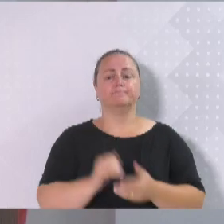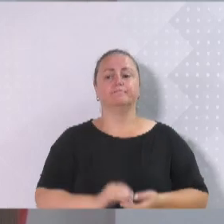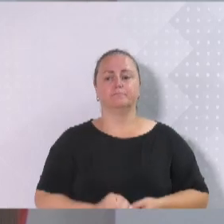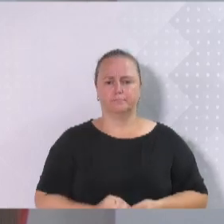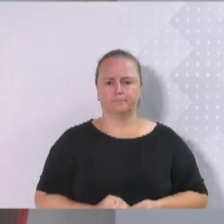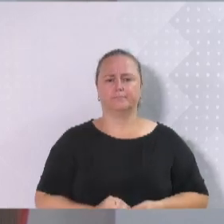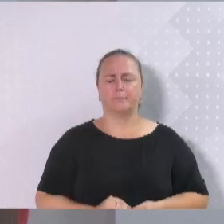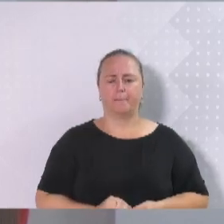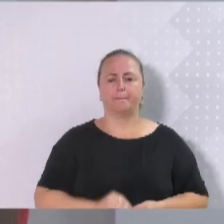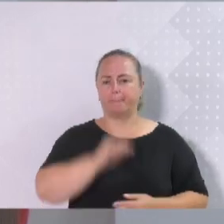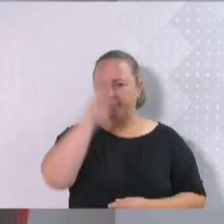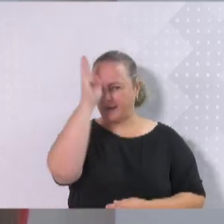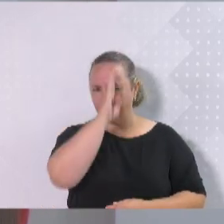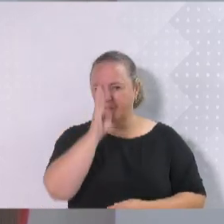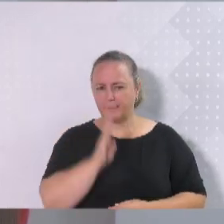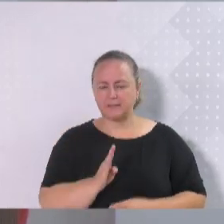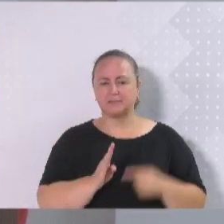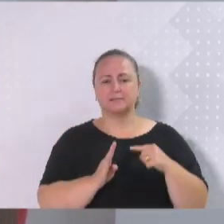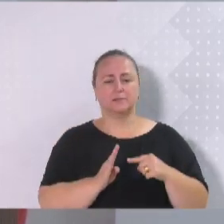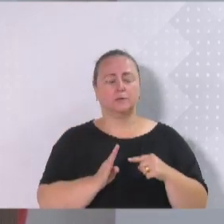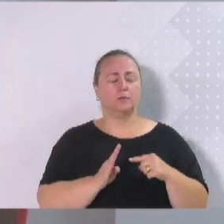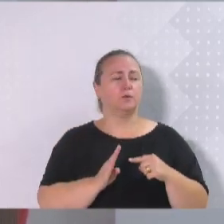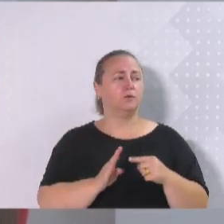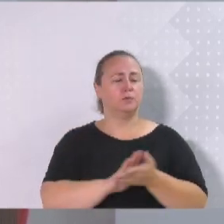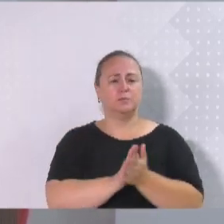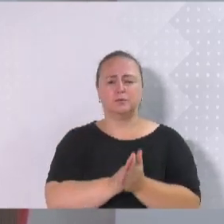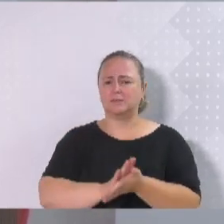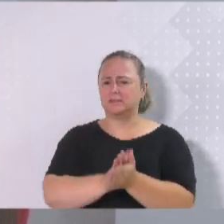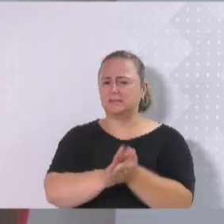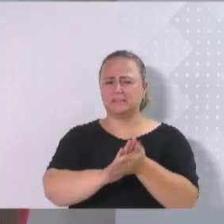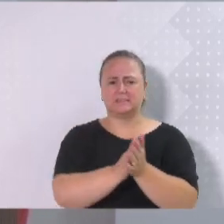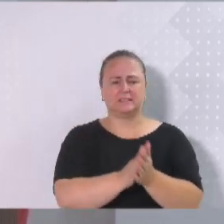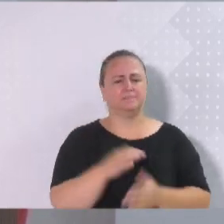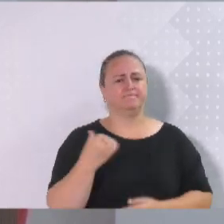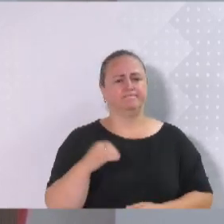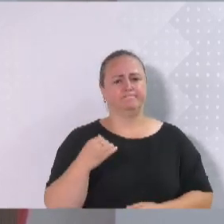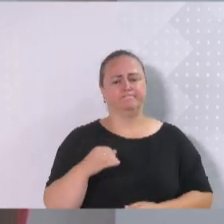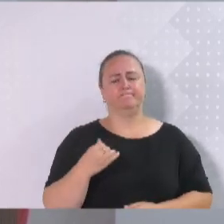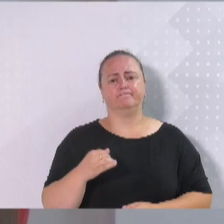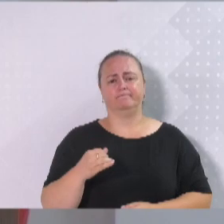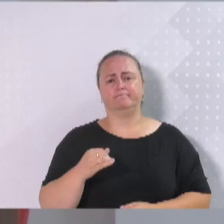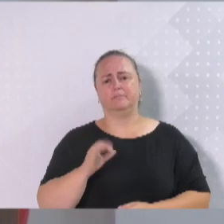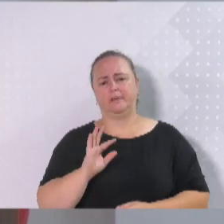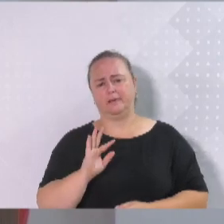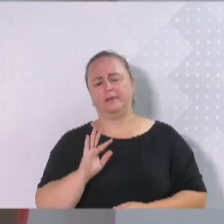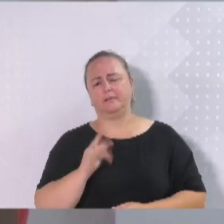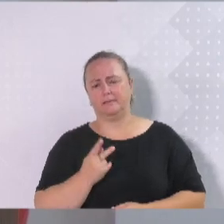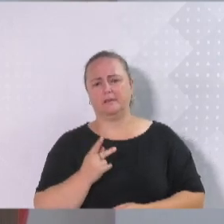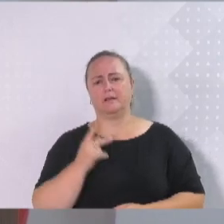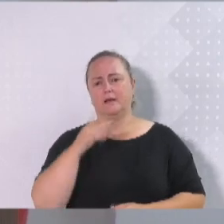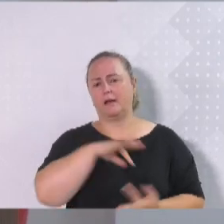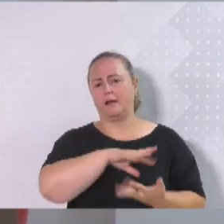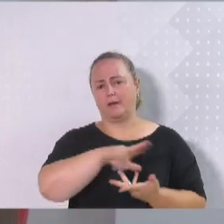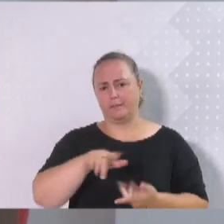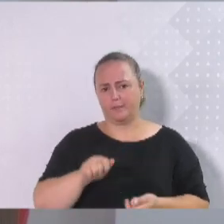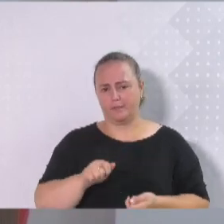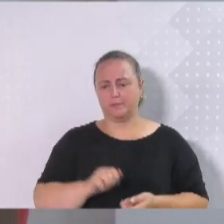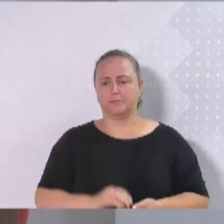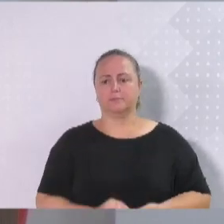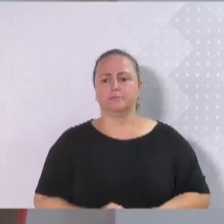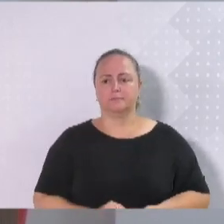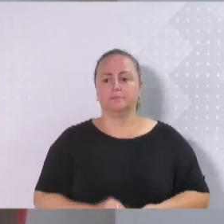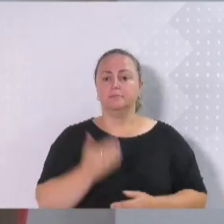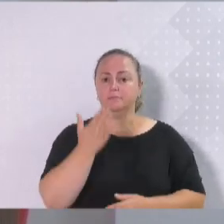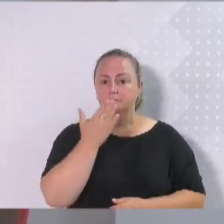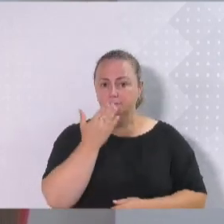é o país que mais mata homossexuais no mundo. Quando falamos em comida no prato, é porque o